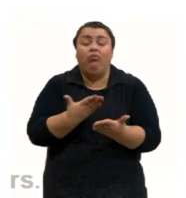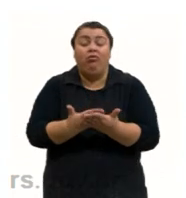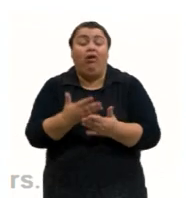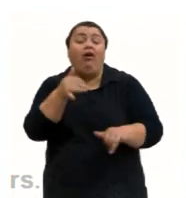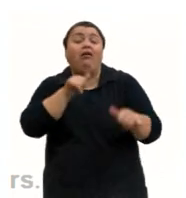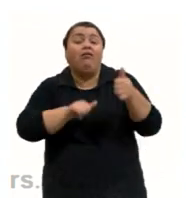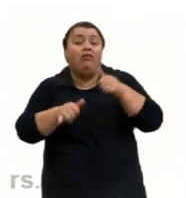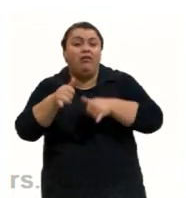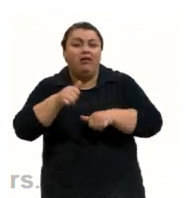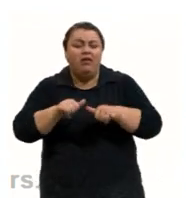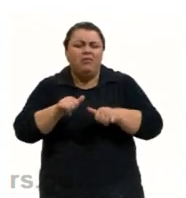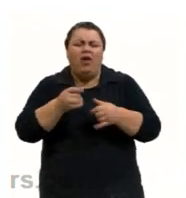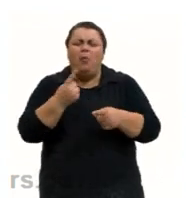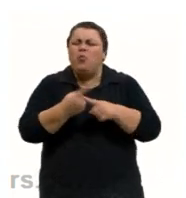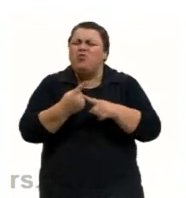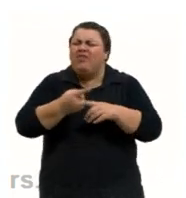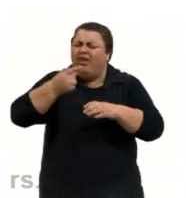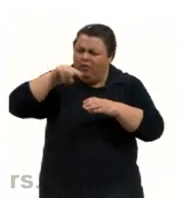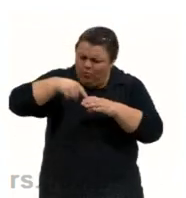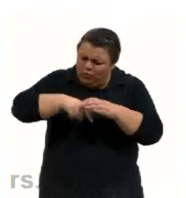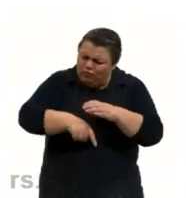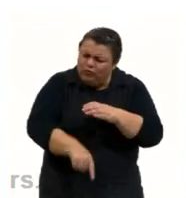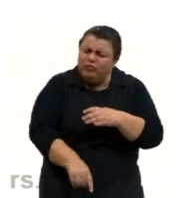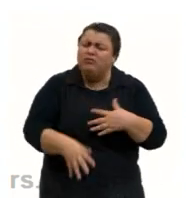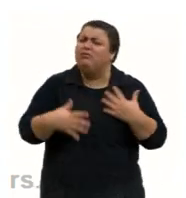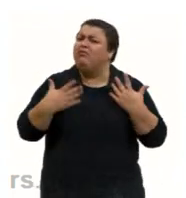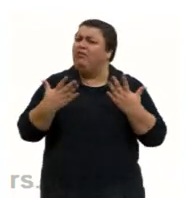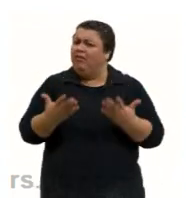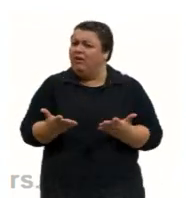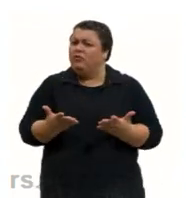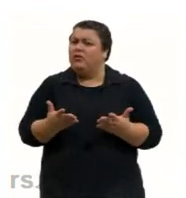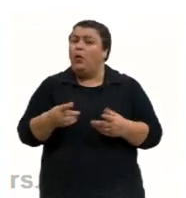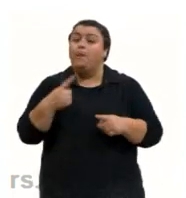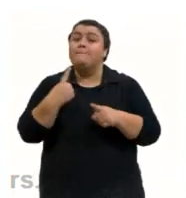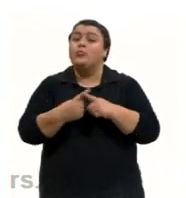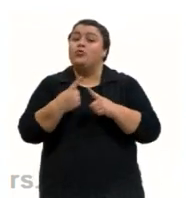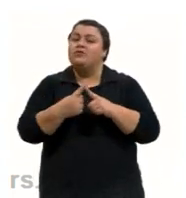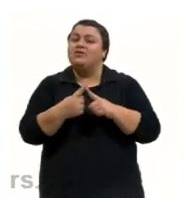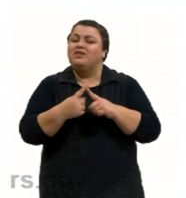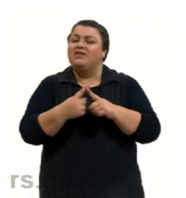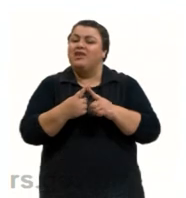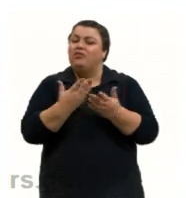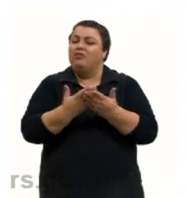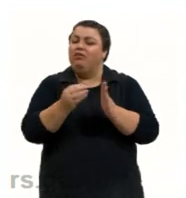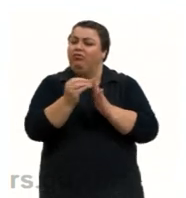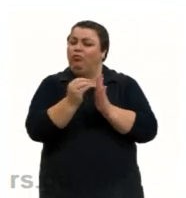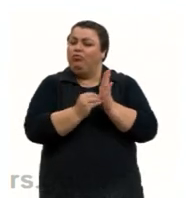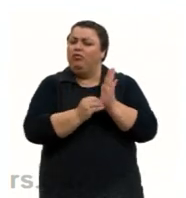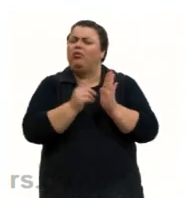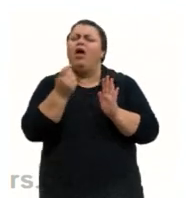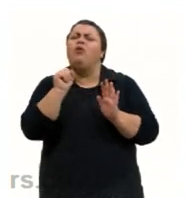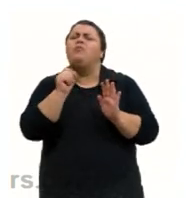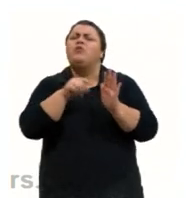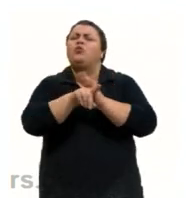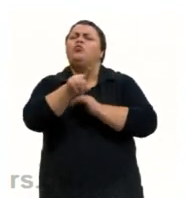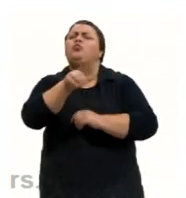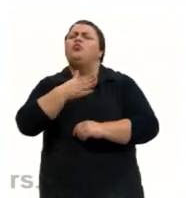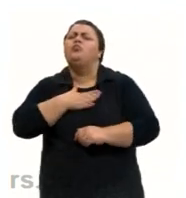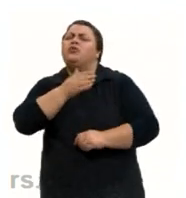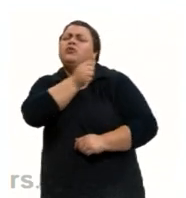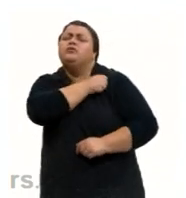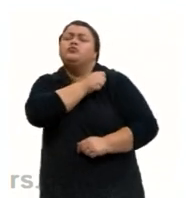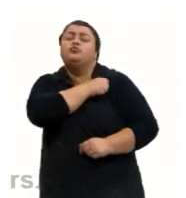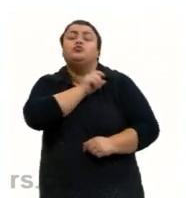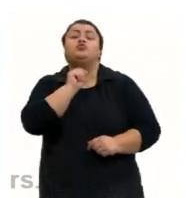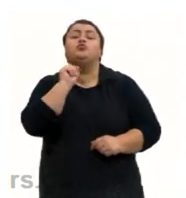de tão aprofundado no conteúdo, por que entrar nesses conteúdos? E eu pergunto para os meus alunos, do